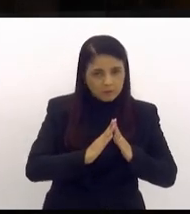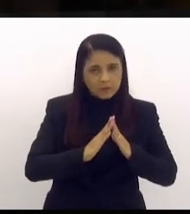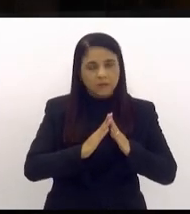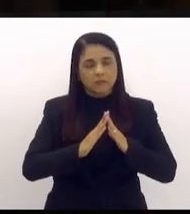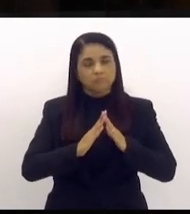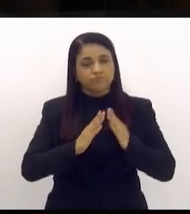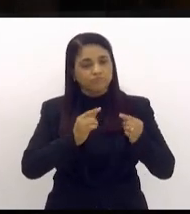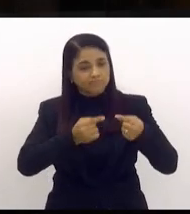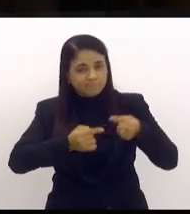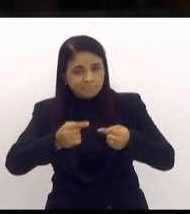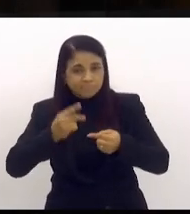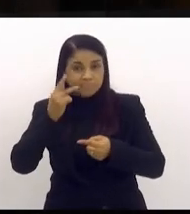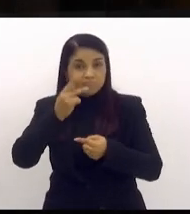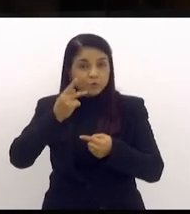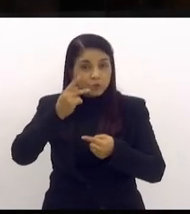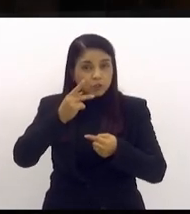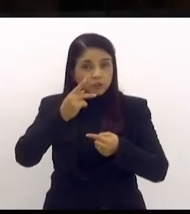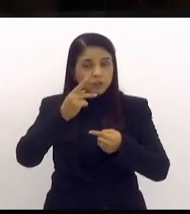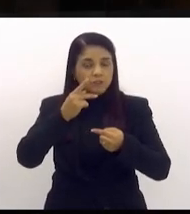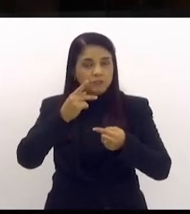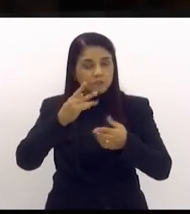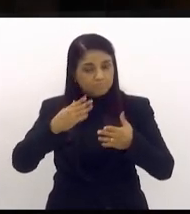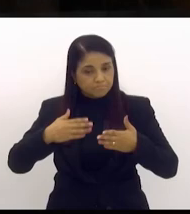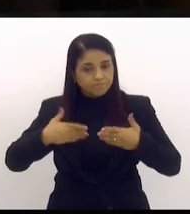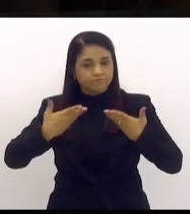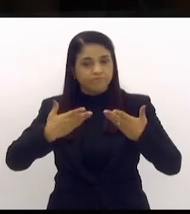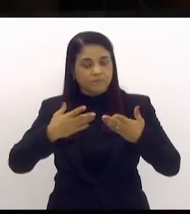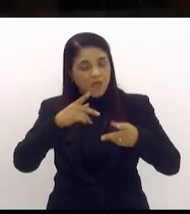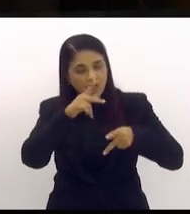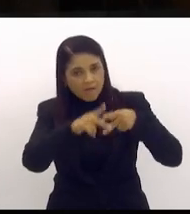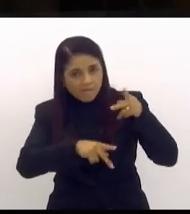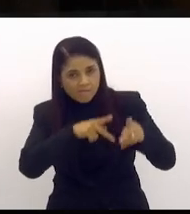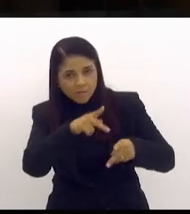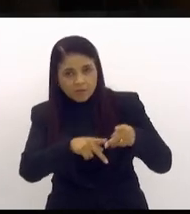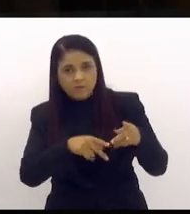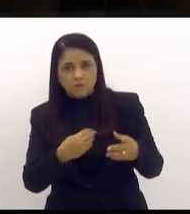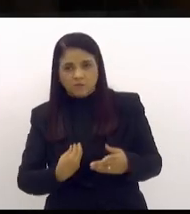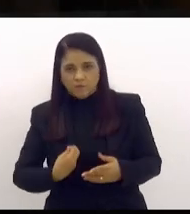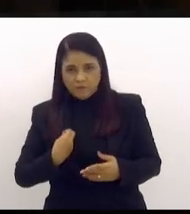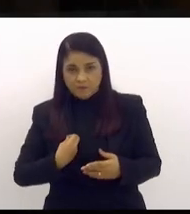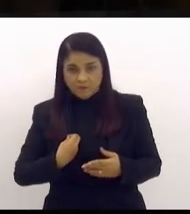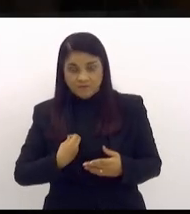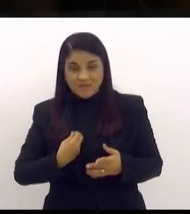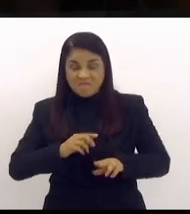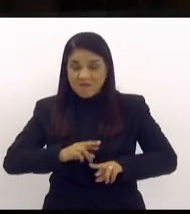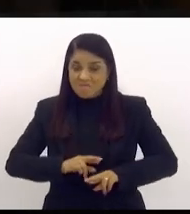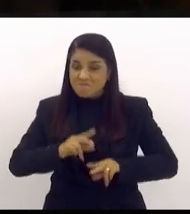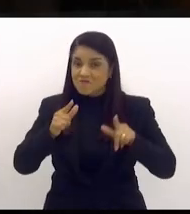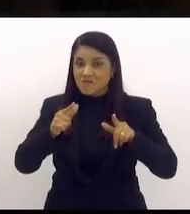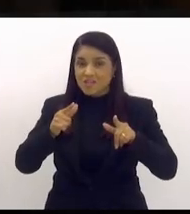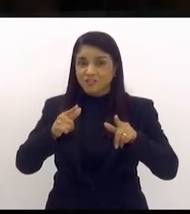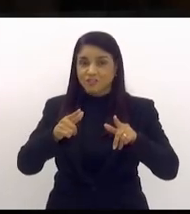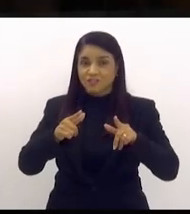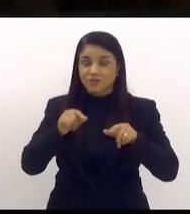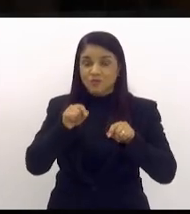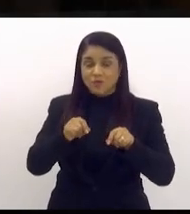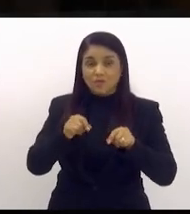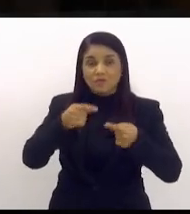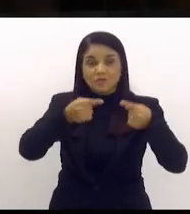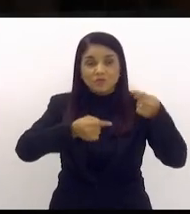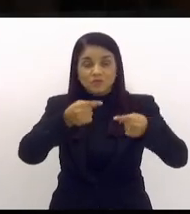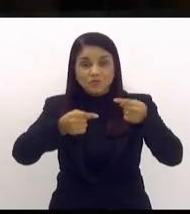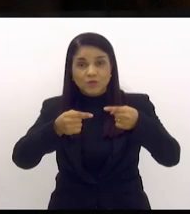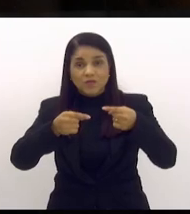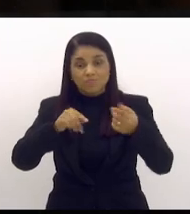ou seja, políticas que impactam a vida das pessoas, mas não estamos falando daquilo que pode tirar a vida das pessoas,